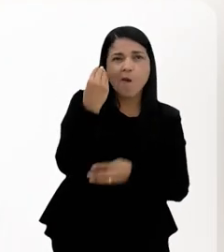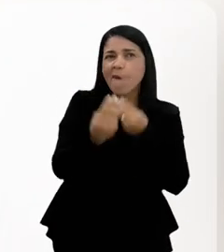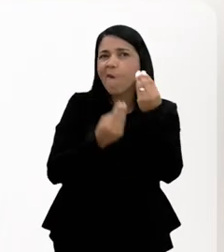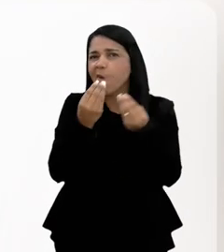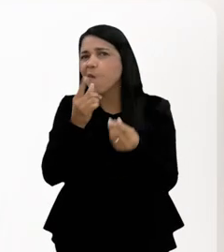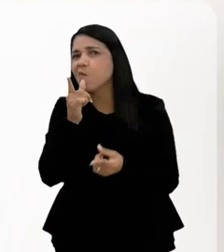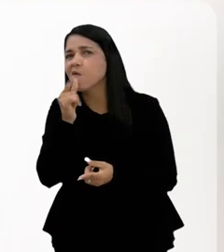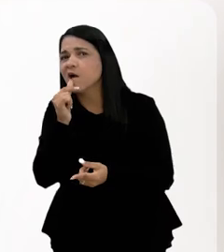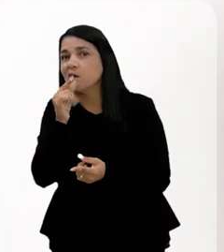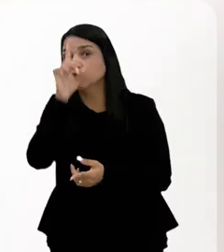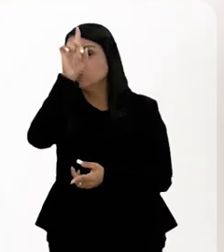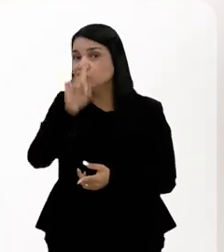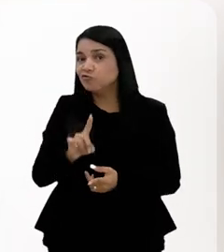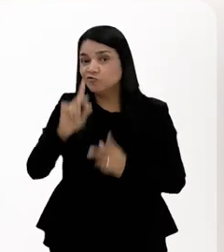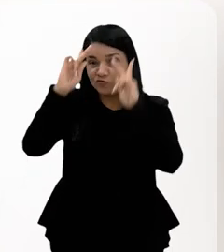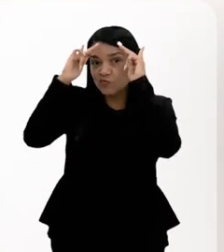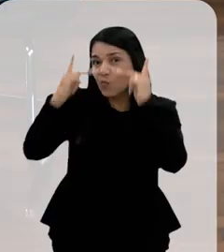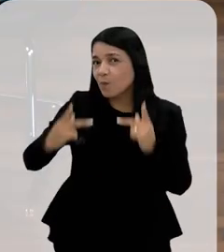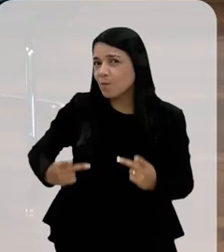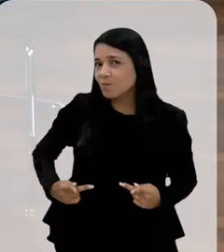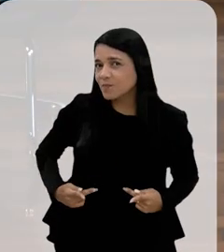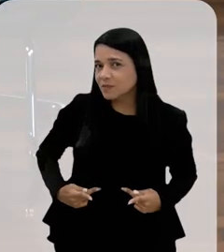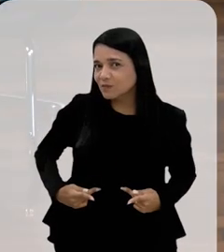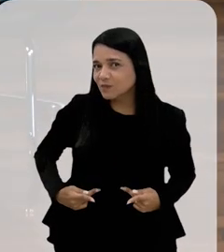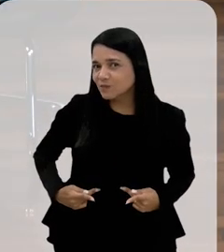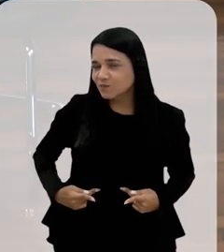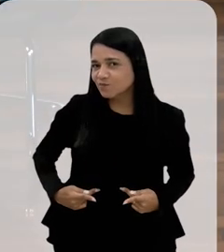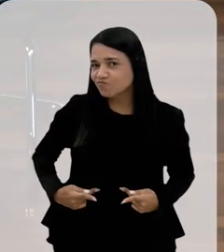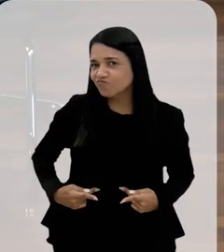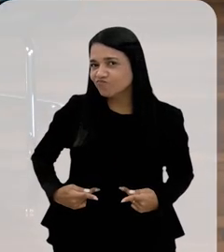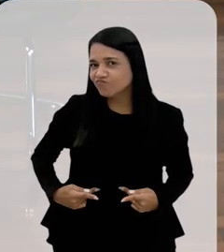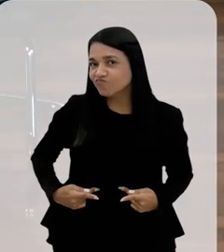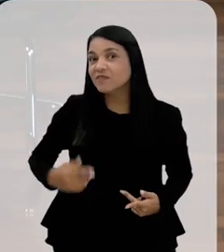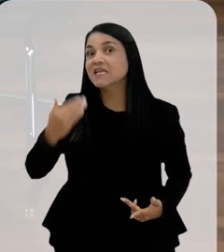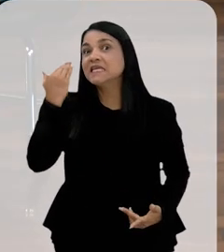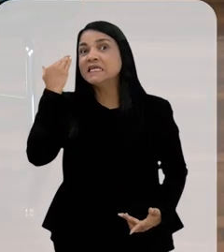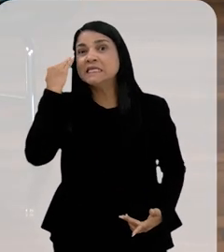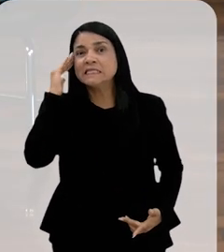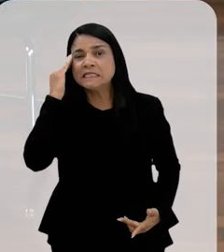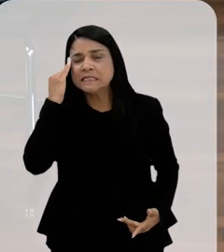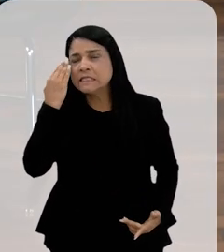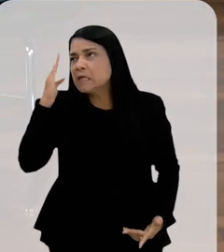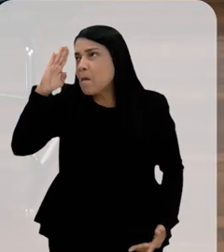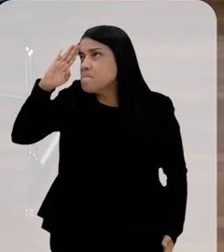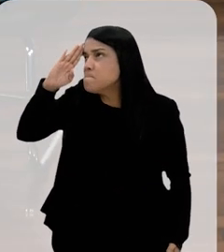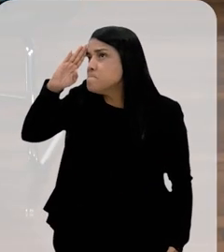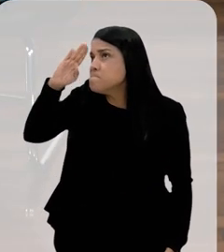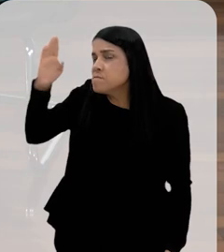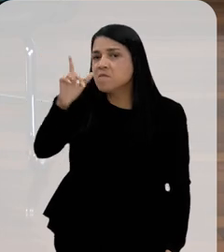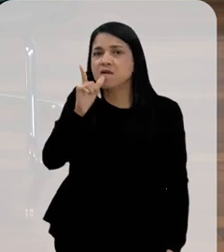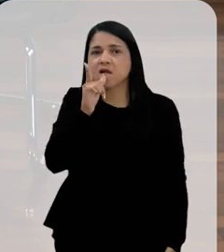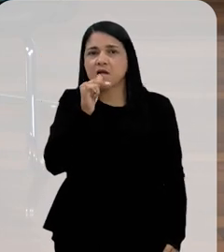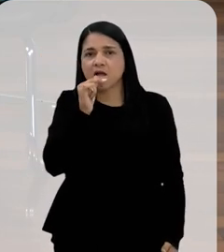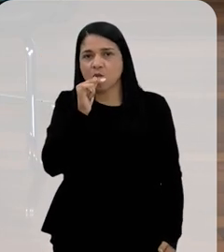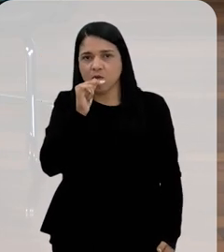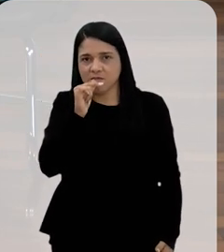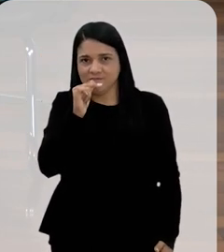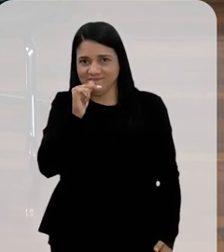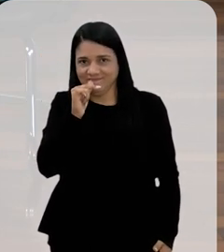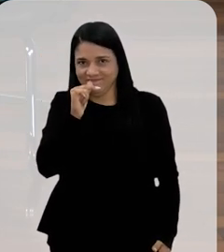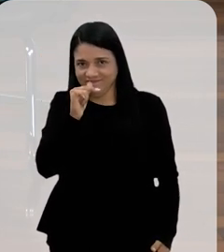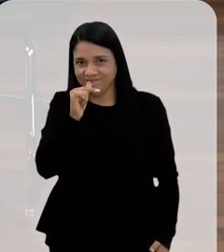A água como um direito humano, entender a água como um direito humano, como um direito fundamental. porque,